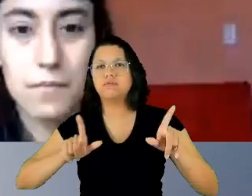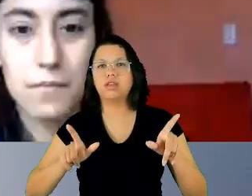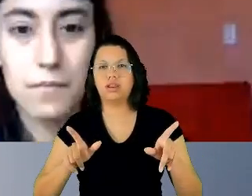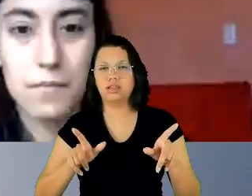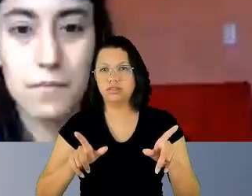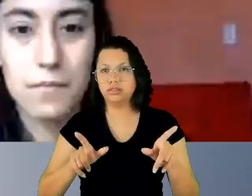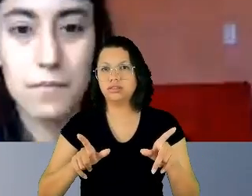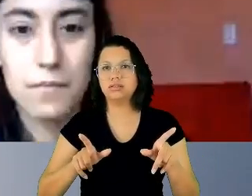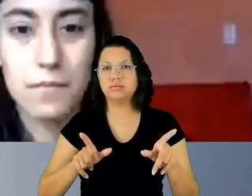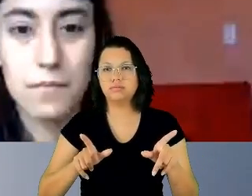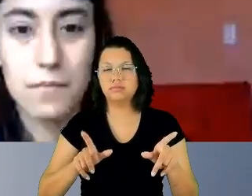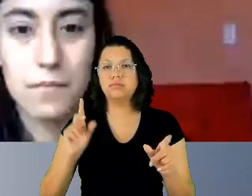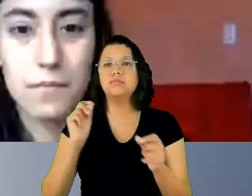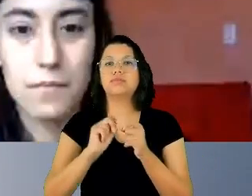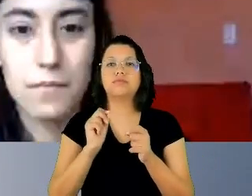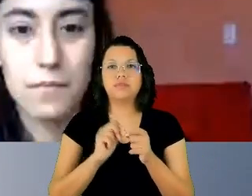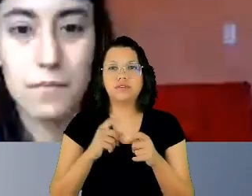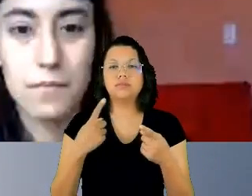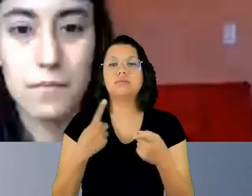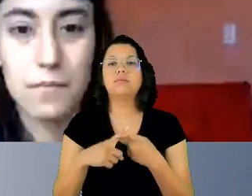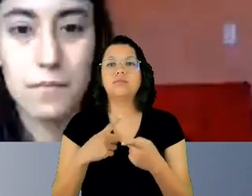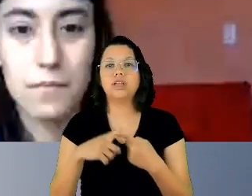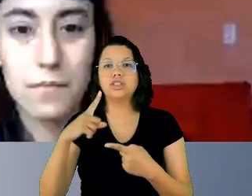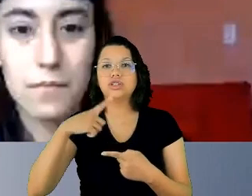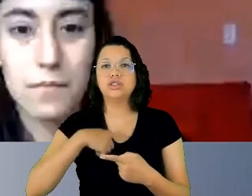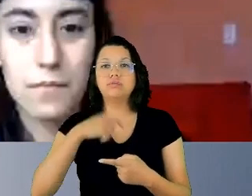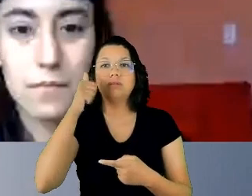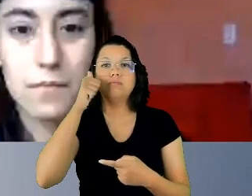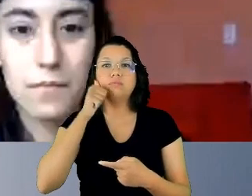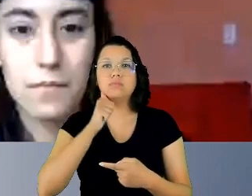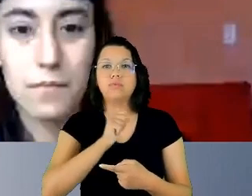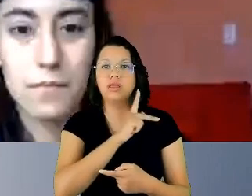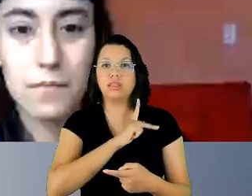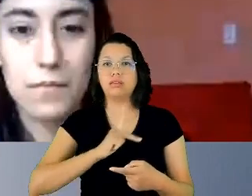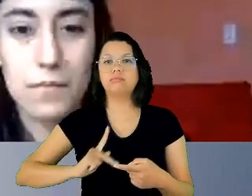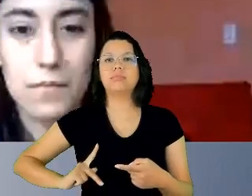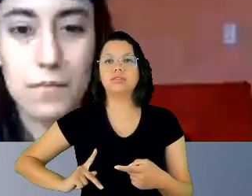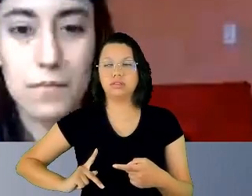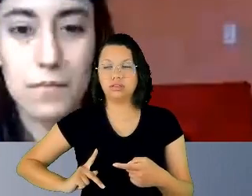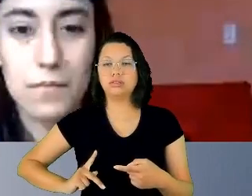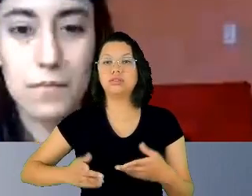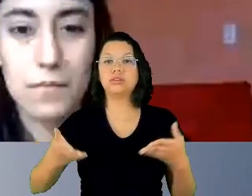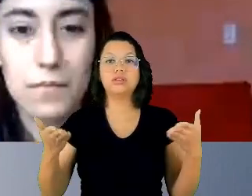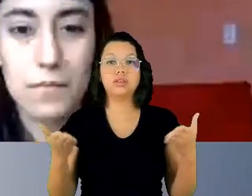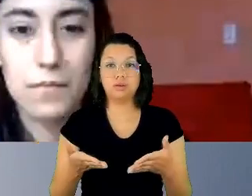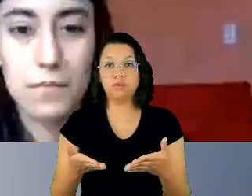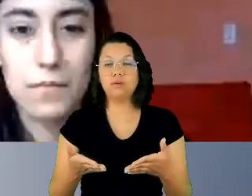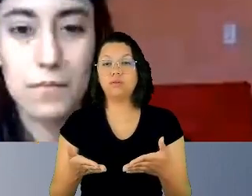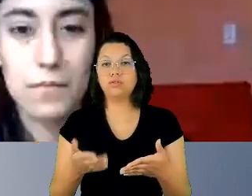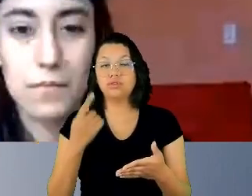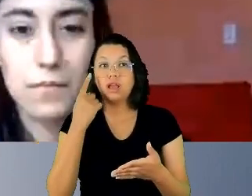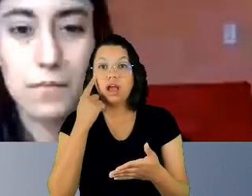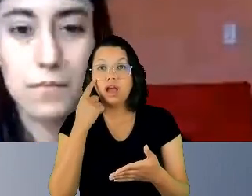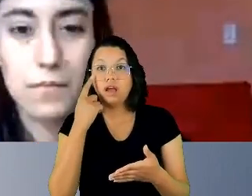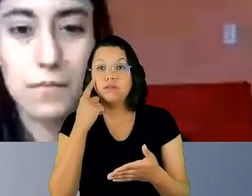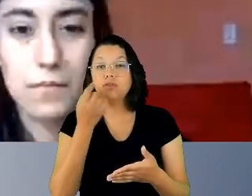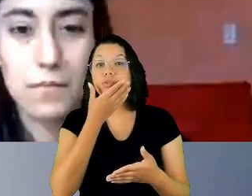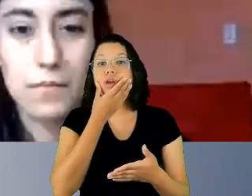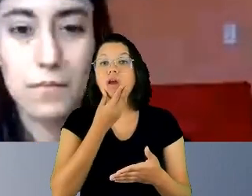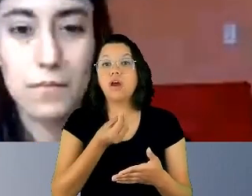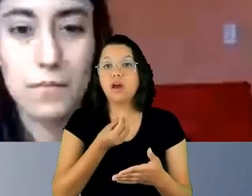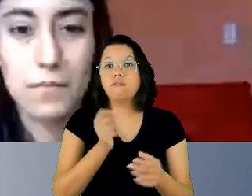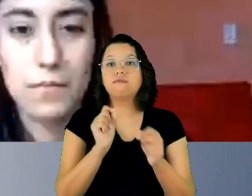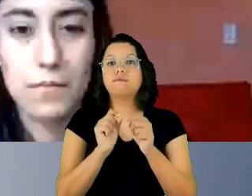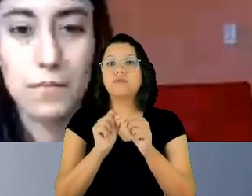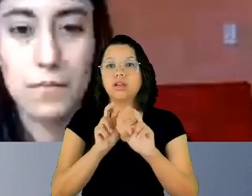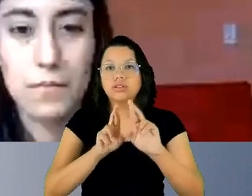feita porque havia uma mulher na presidência, e nós estamos aqui hoje vendo que um homem faz